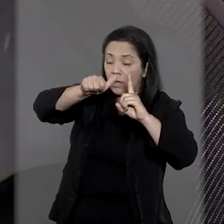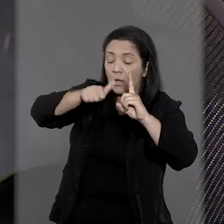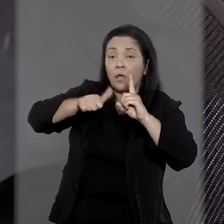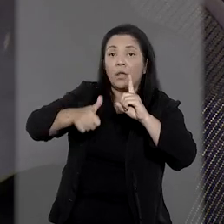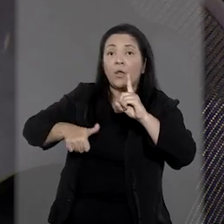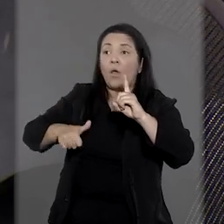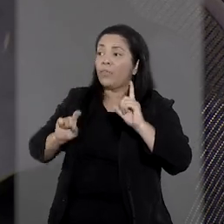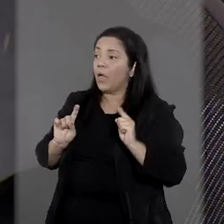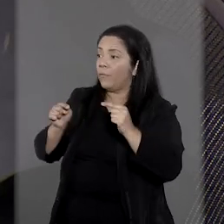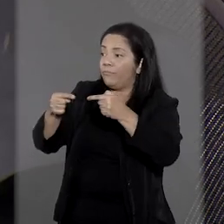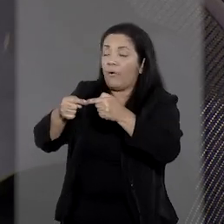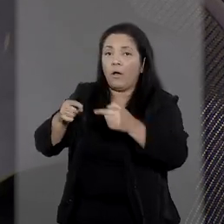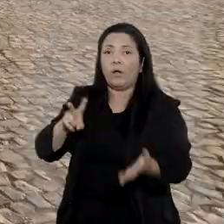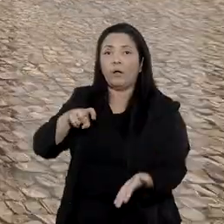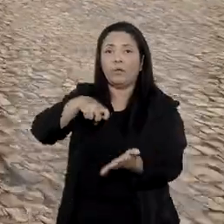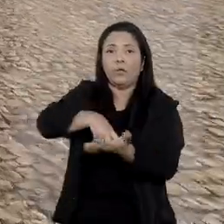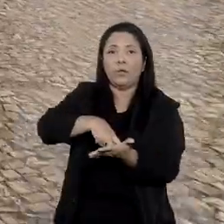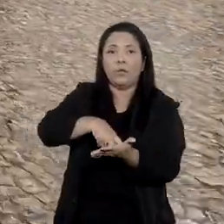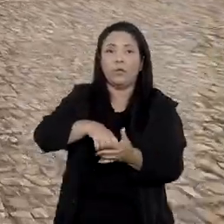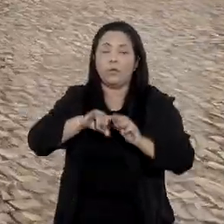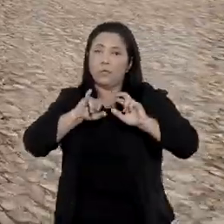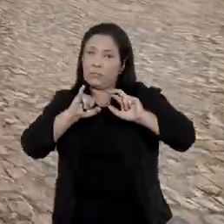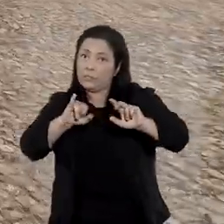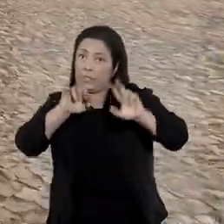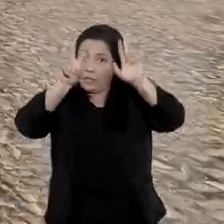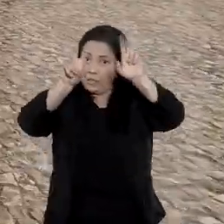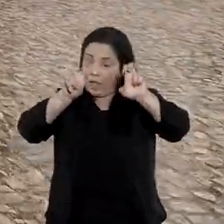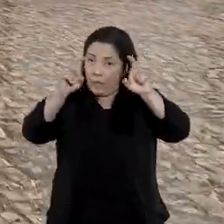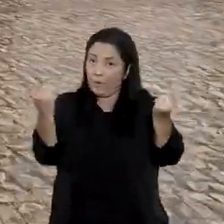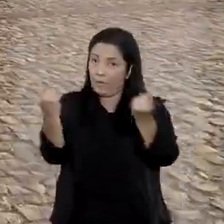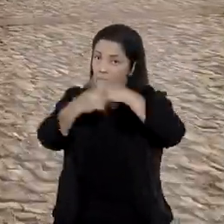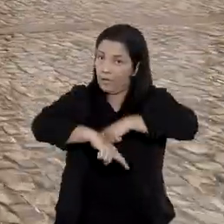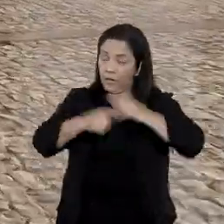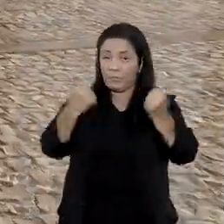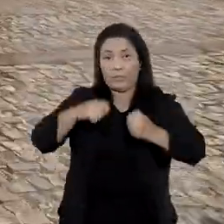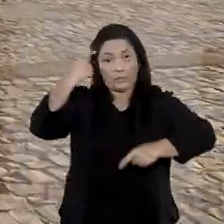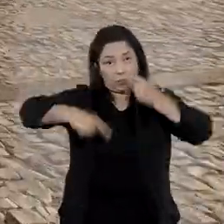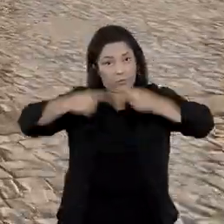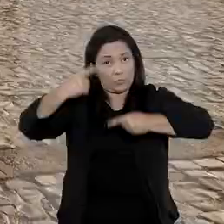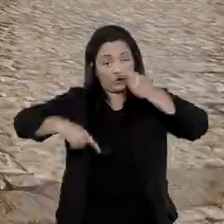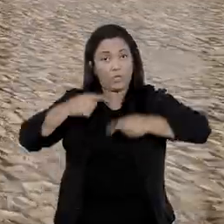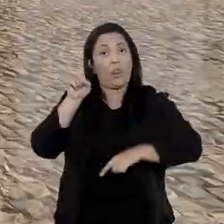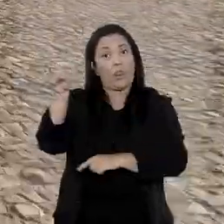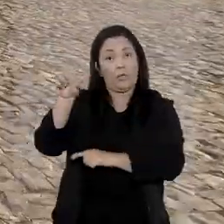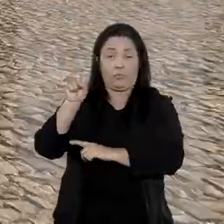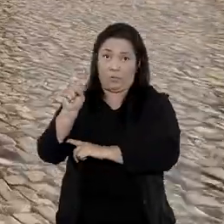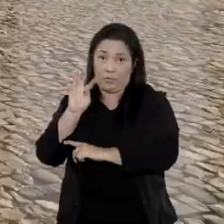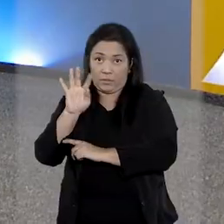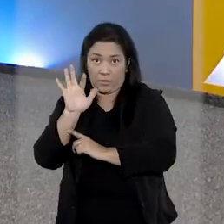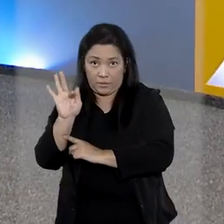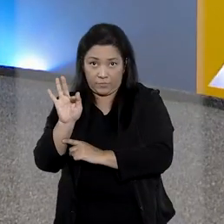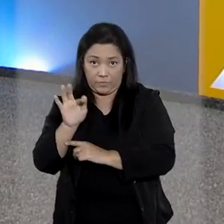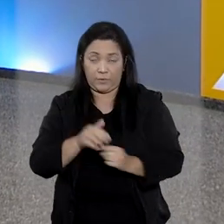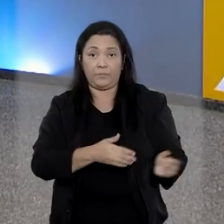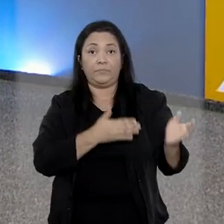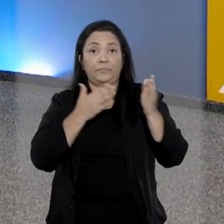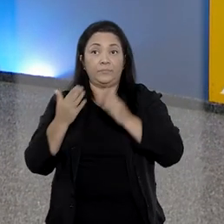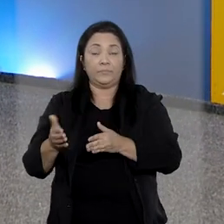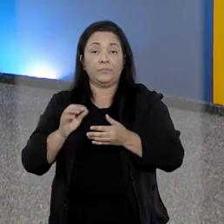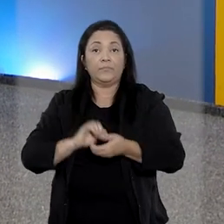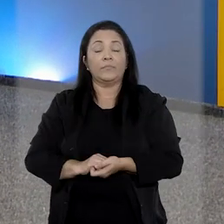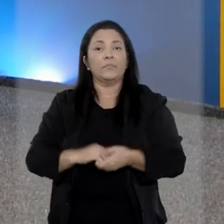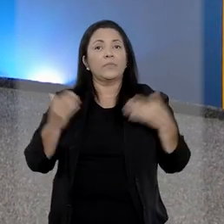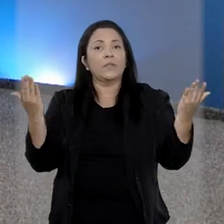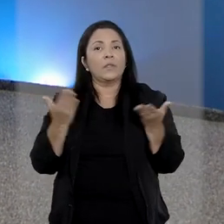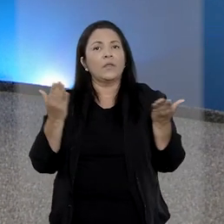não a execução provisória da pena é tema controvertido que se encontra em discussão no STF. Agora